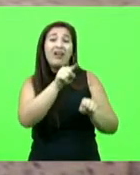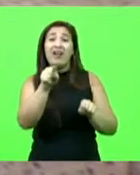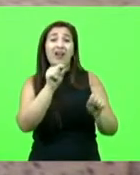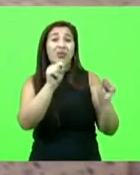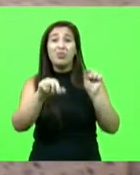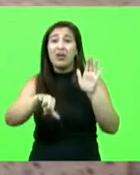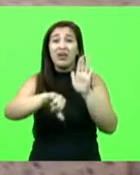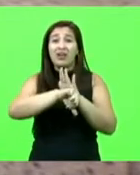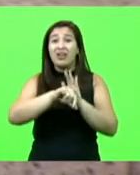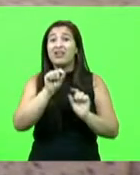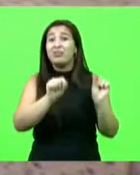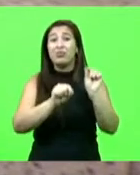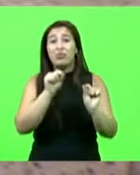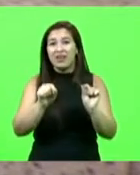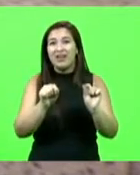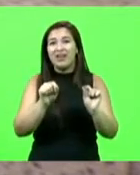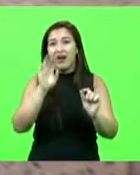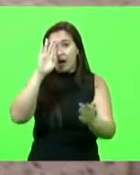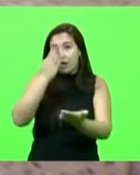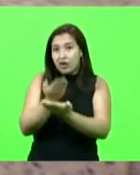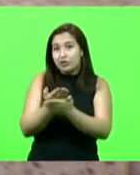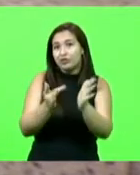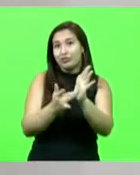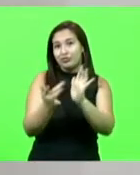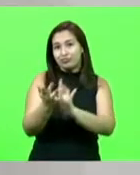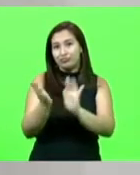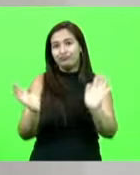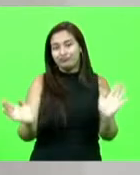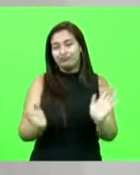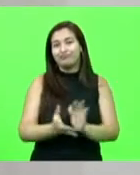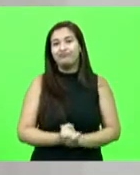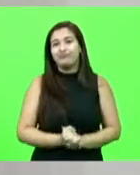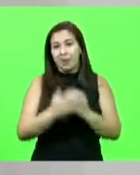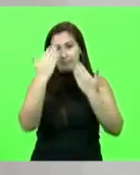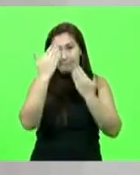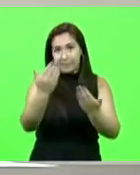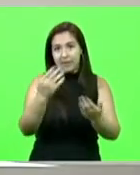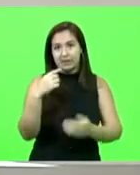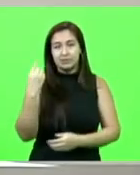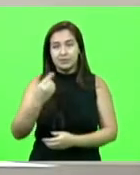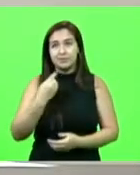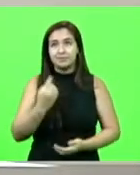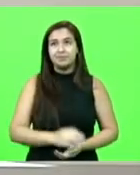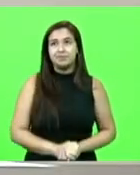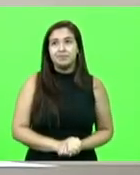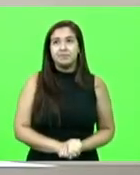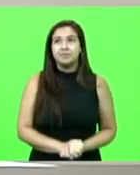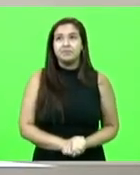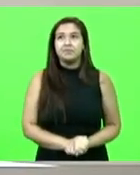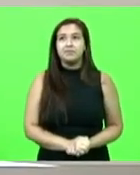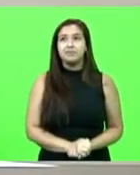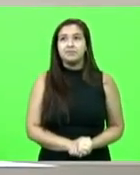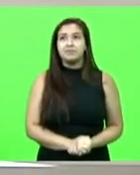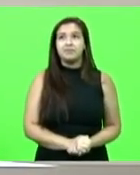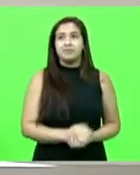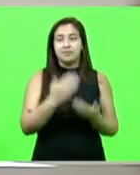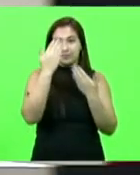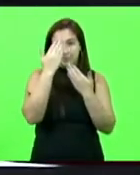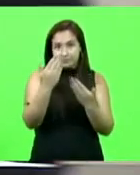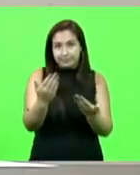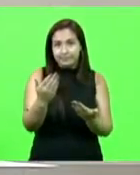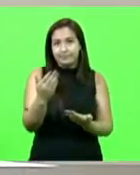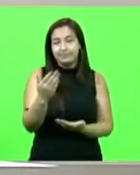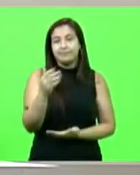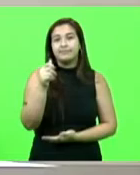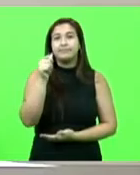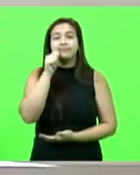confessarem a Cristo como Senhor e Salvador. Obrigado. Obrigada, deputada. Obrigada. Obrigada, deputada Ana Campagnolo.